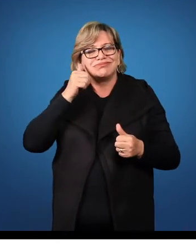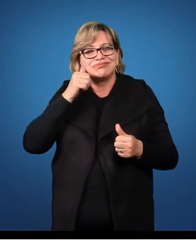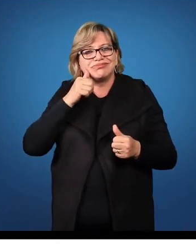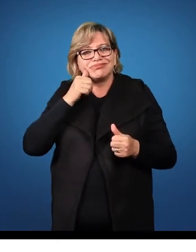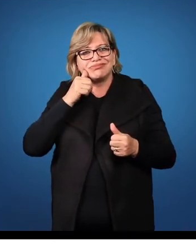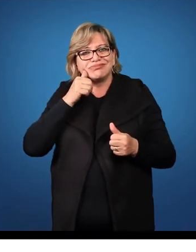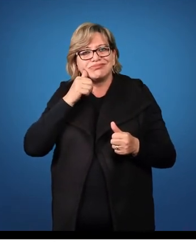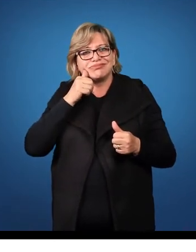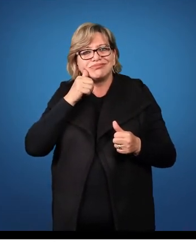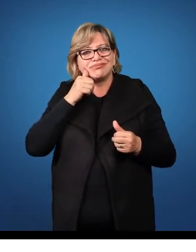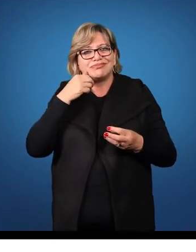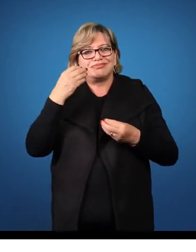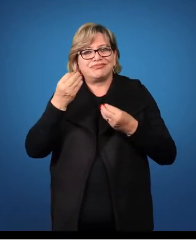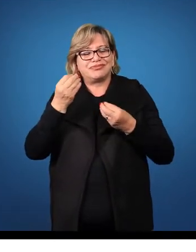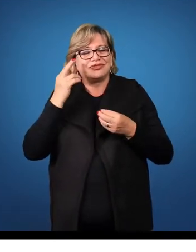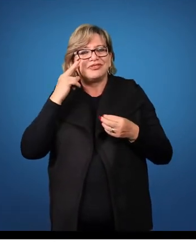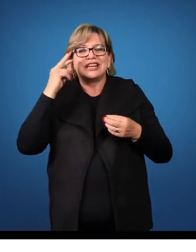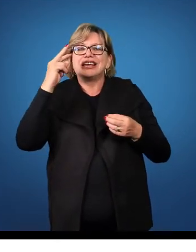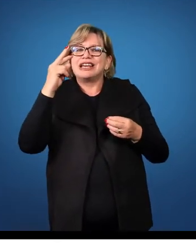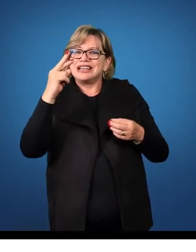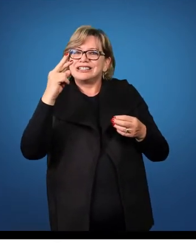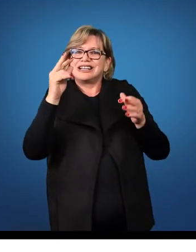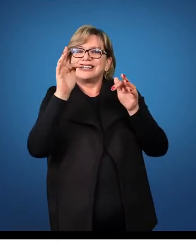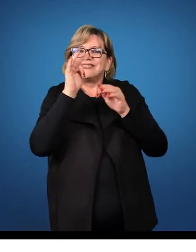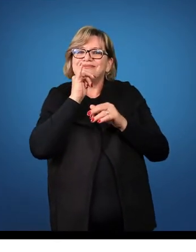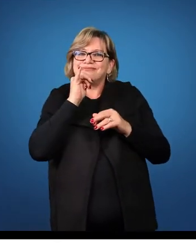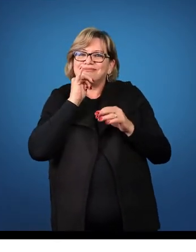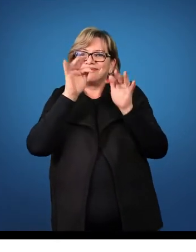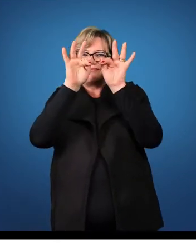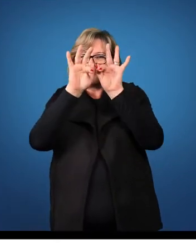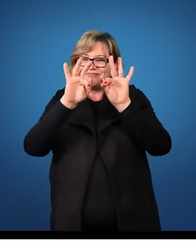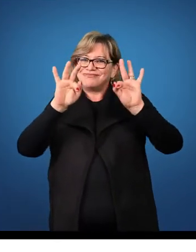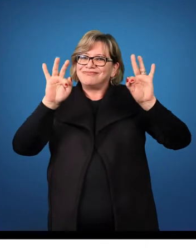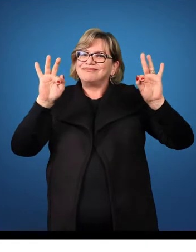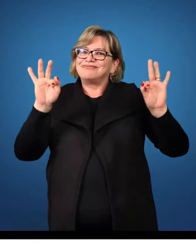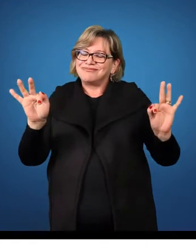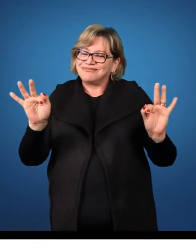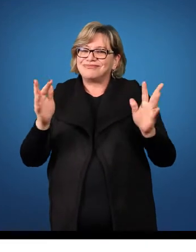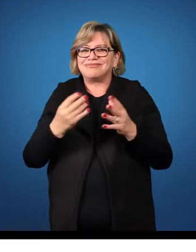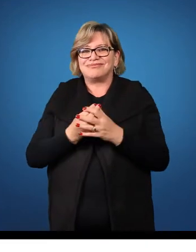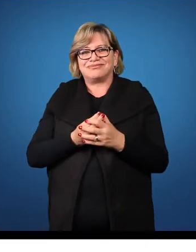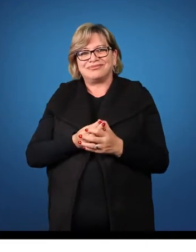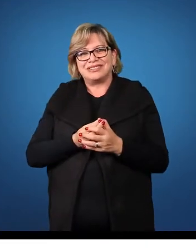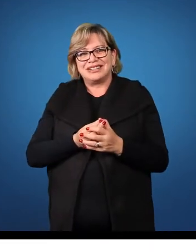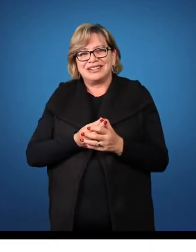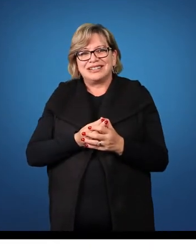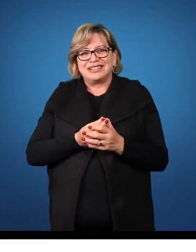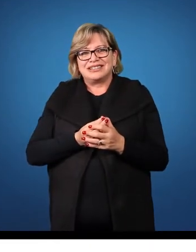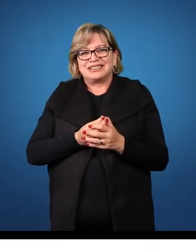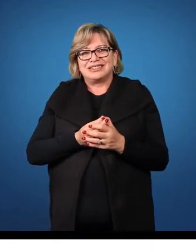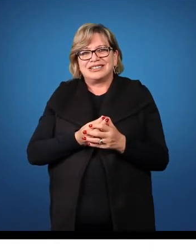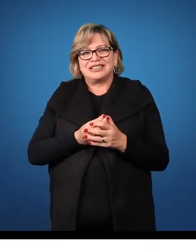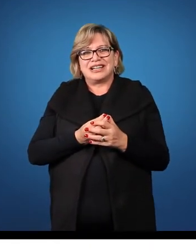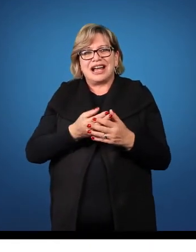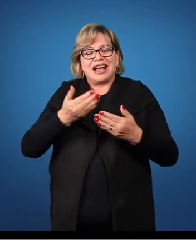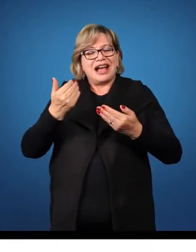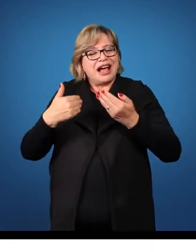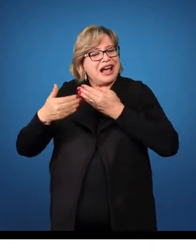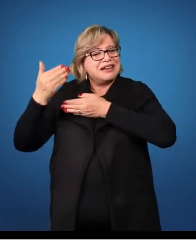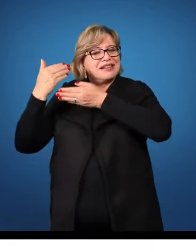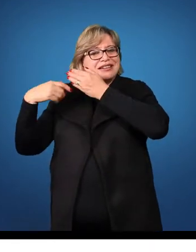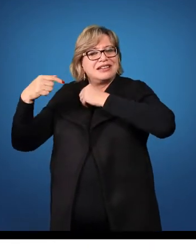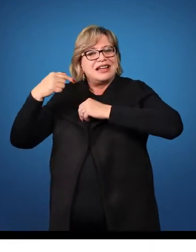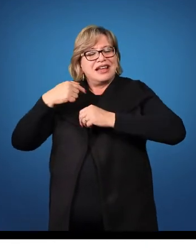sou amato sum, eu sou amado, eu fui